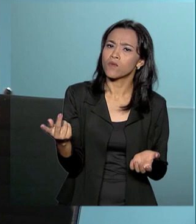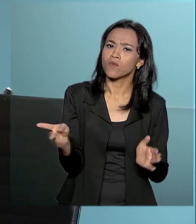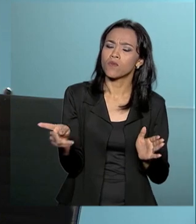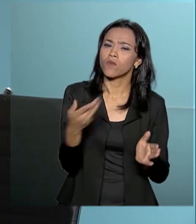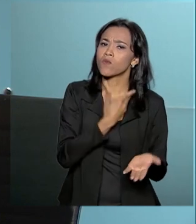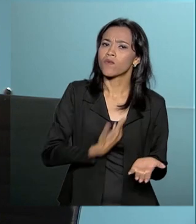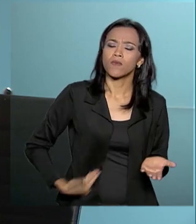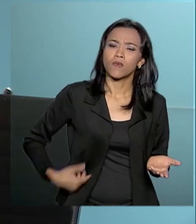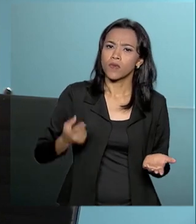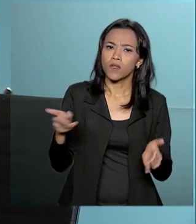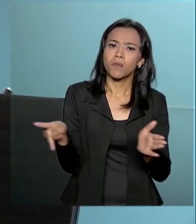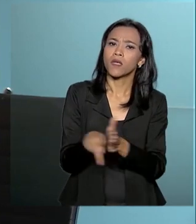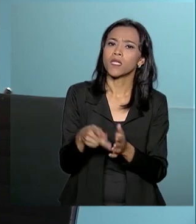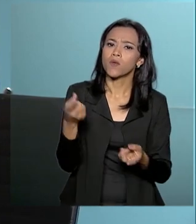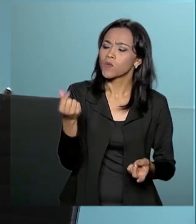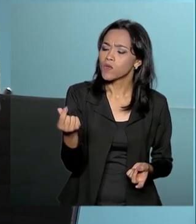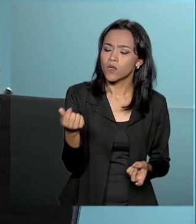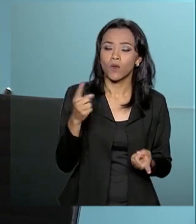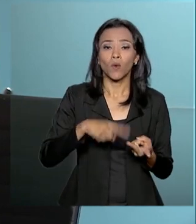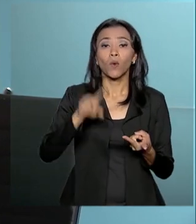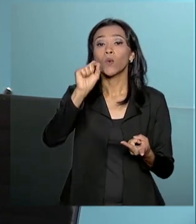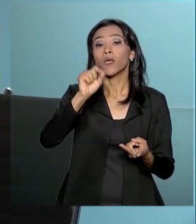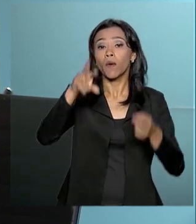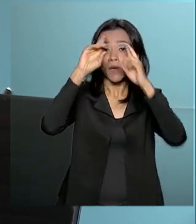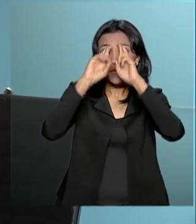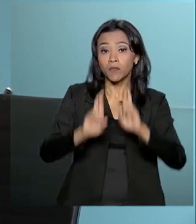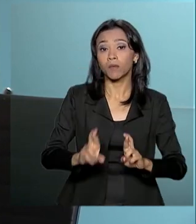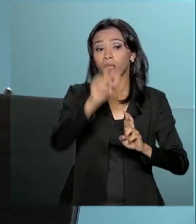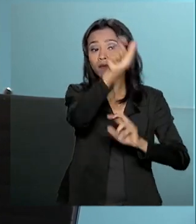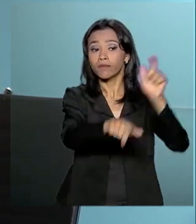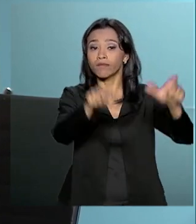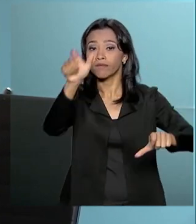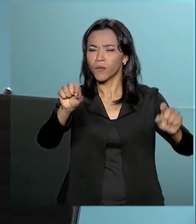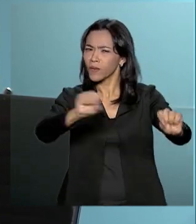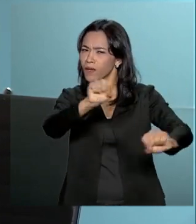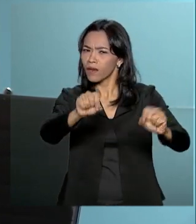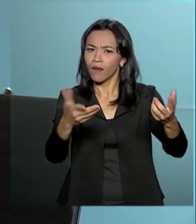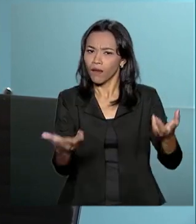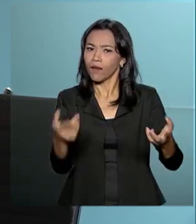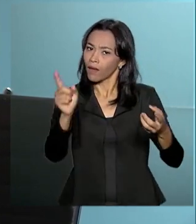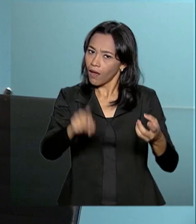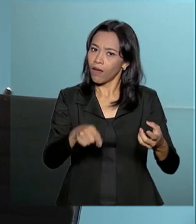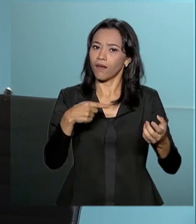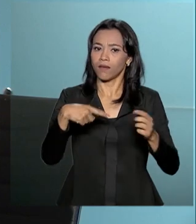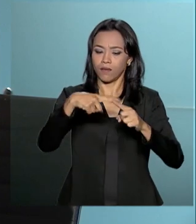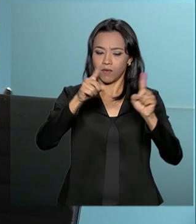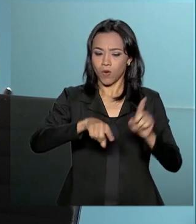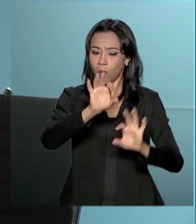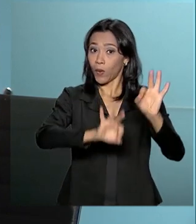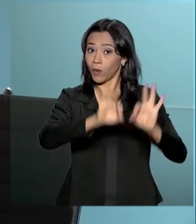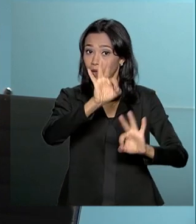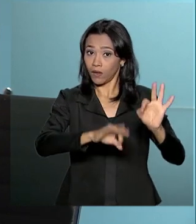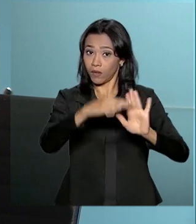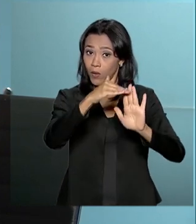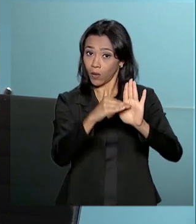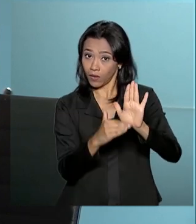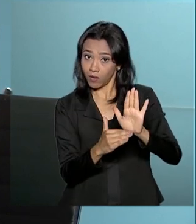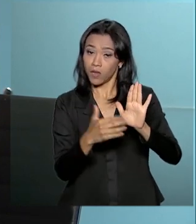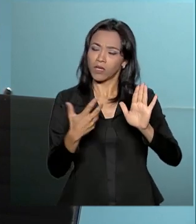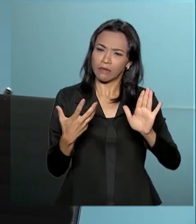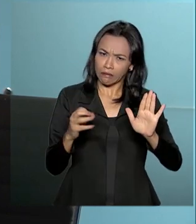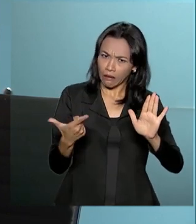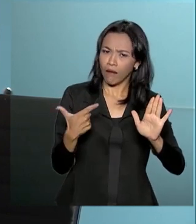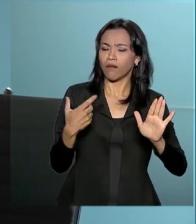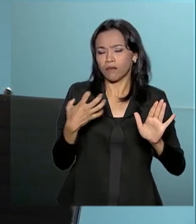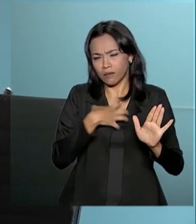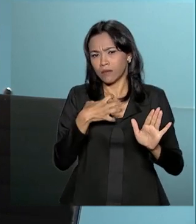do que que vem a ser o respeito ao próximo. E o programa, ele está muito vinculado a isso. A gente sente uma deficiência